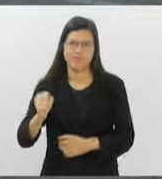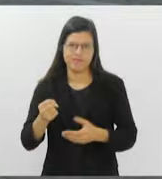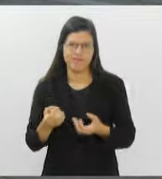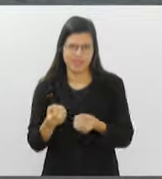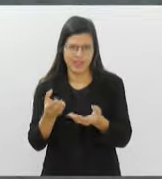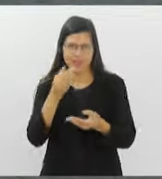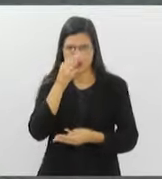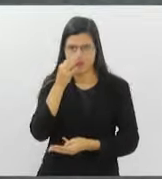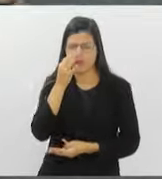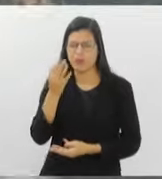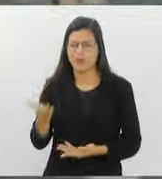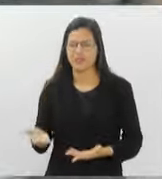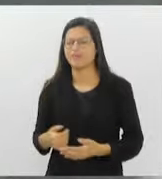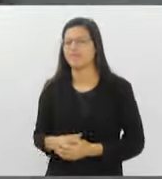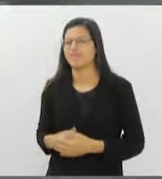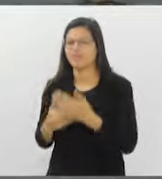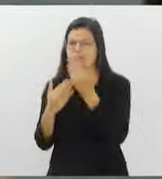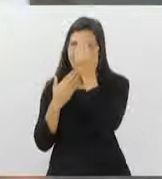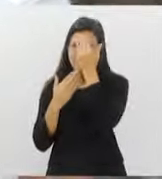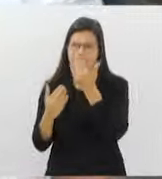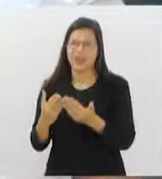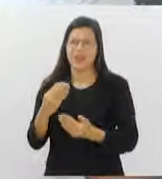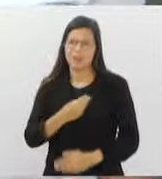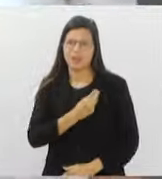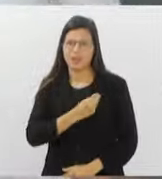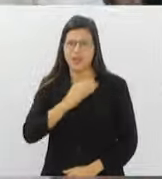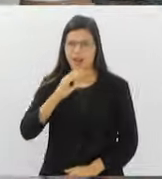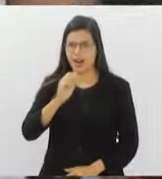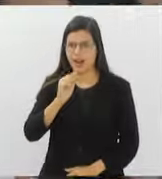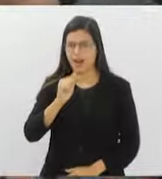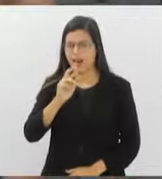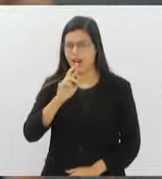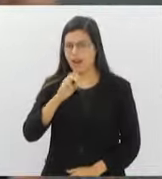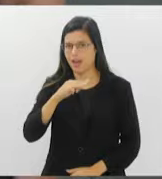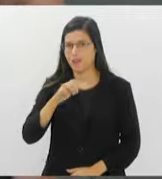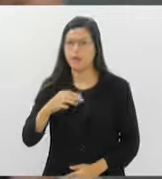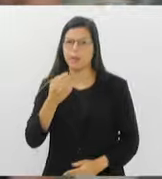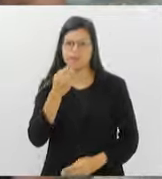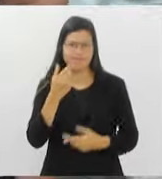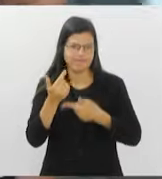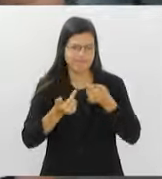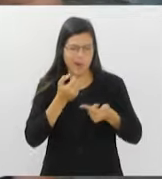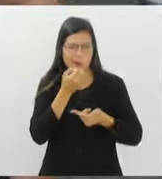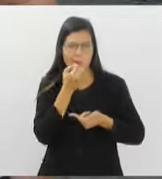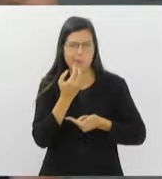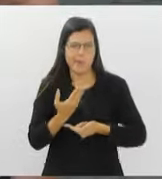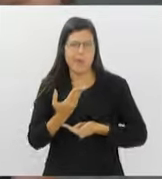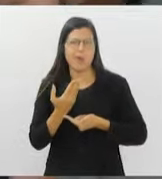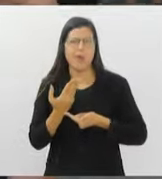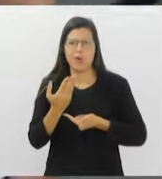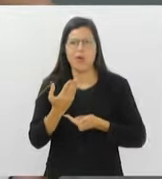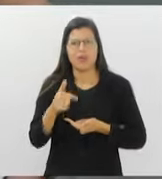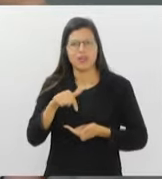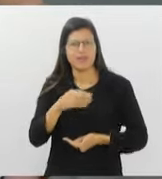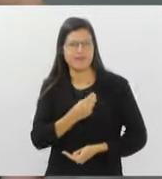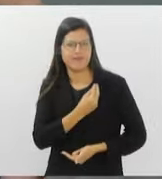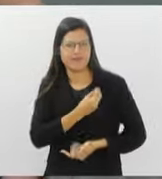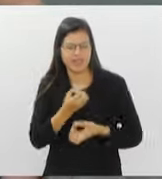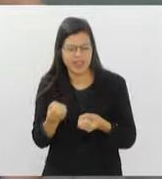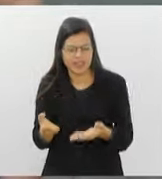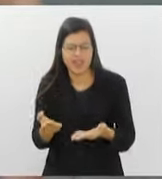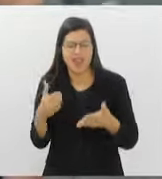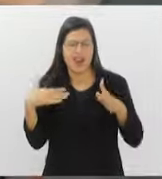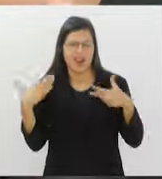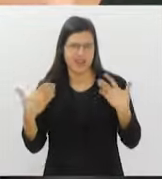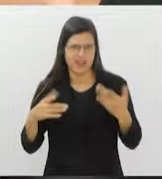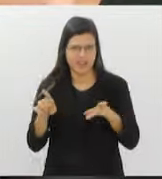Muito obrigado pela sua participação, dona Carmen. Que trabalho bacana, é sempre bom a gente destacar essas iniciativas que vêm pra trazer mais vida e alegria, Vicente? Voltamos com você no